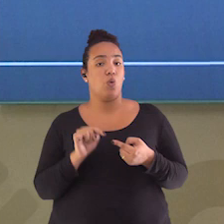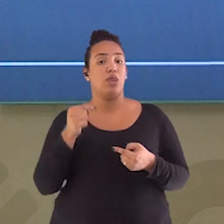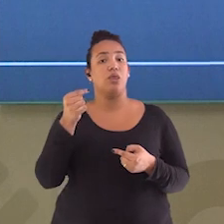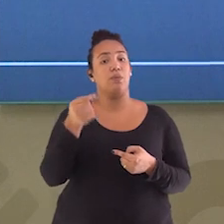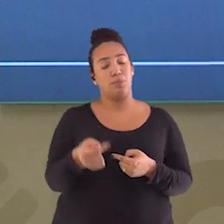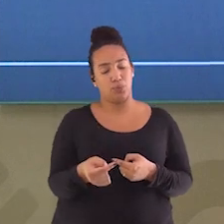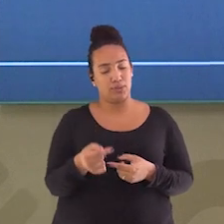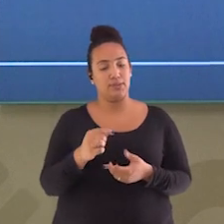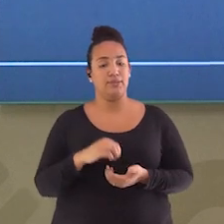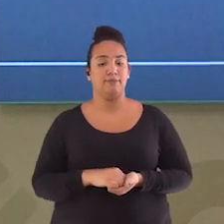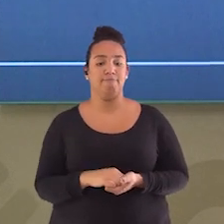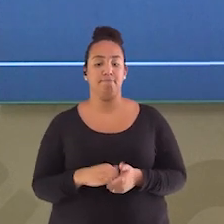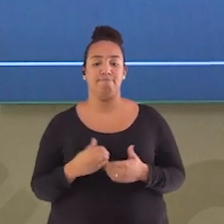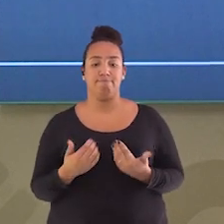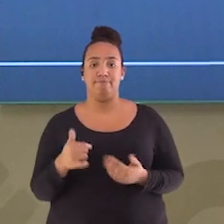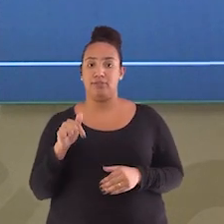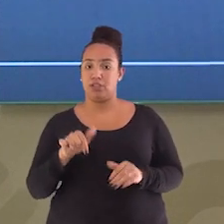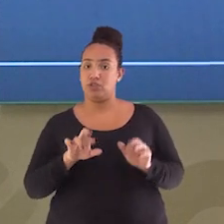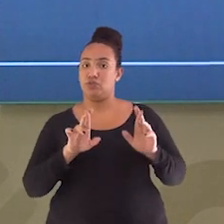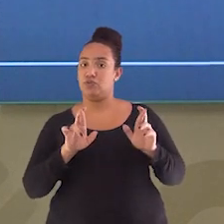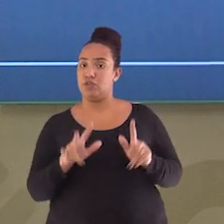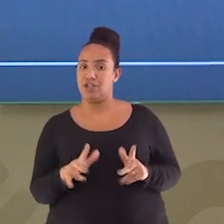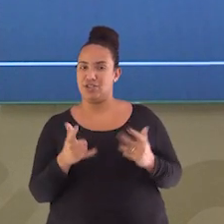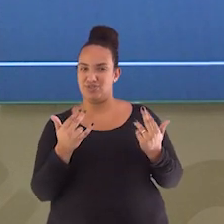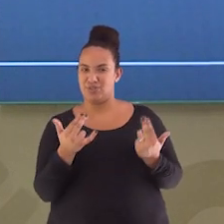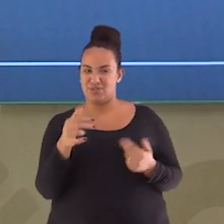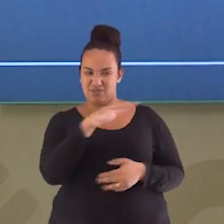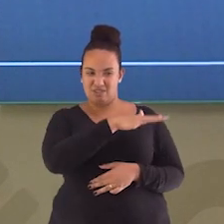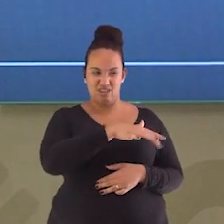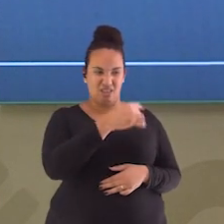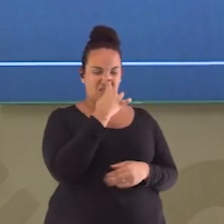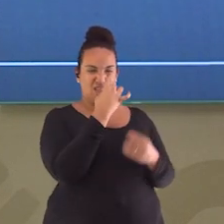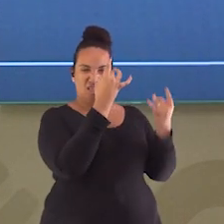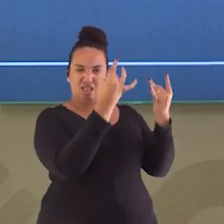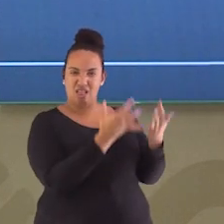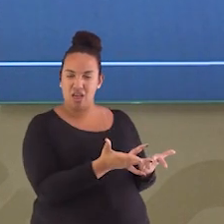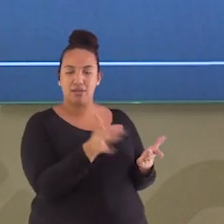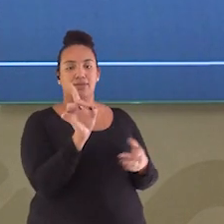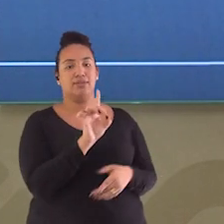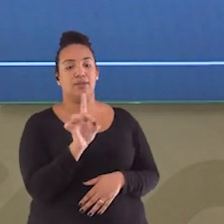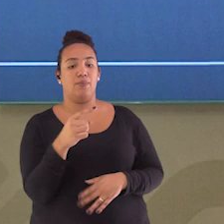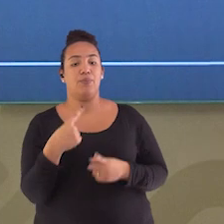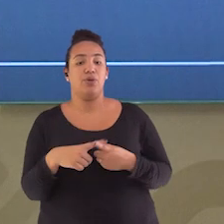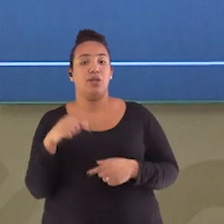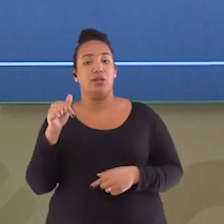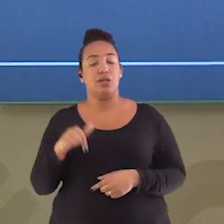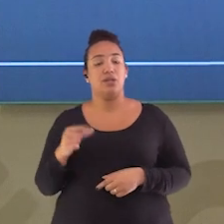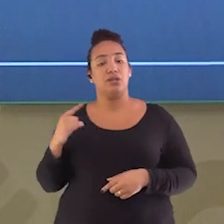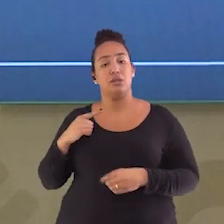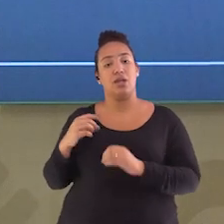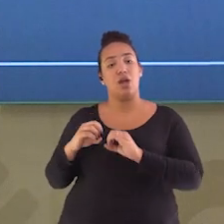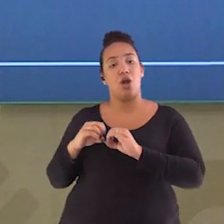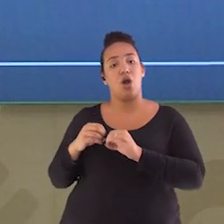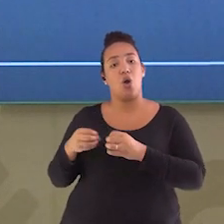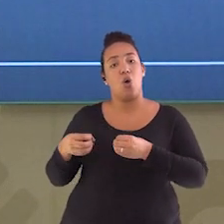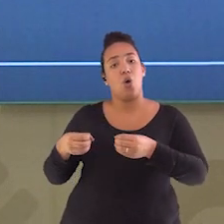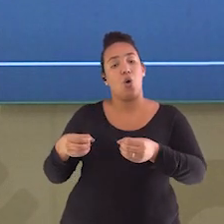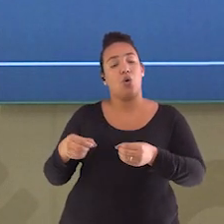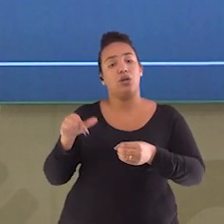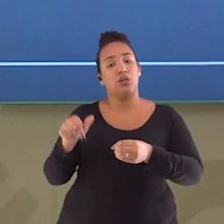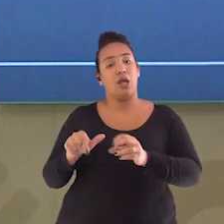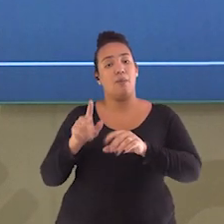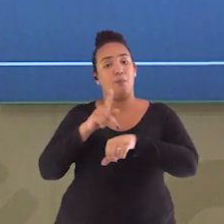ele não é igual ao do lixão, ele não é tóxico. Isso porque ele é feito de matéria orgânica pura, enquanto nos lixões